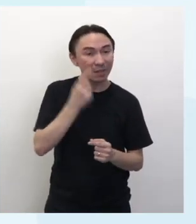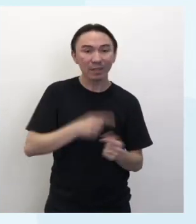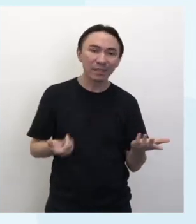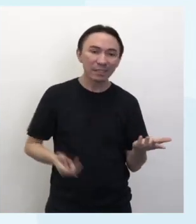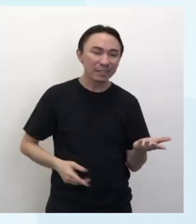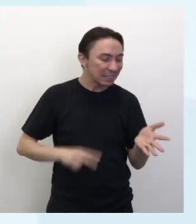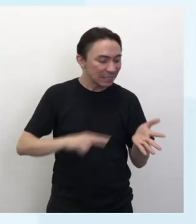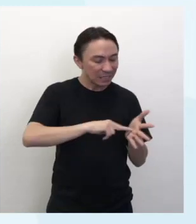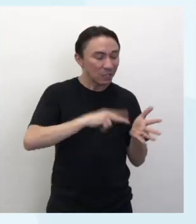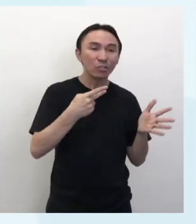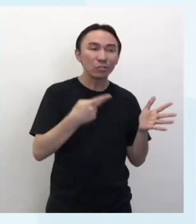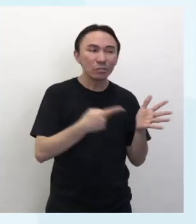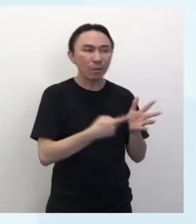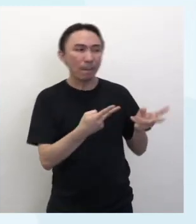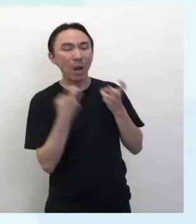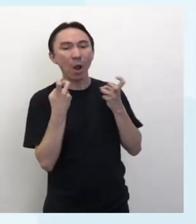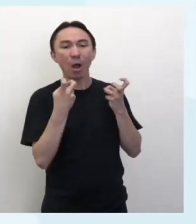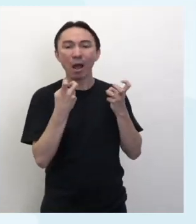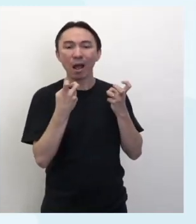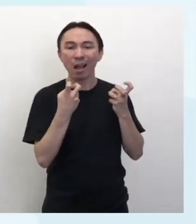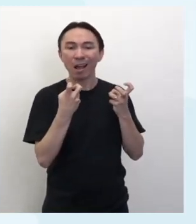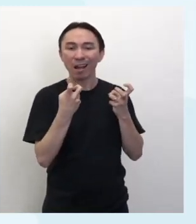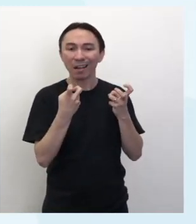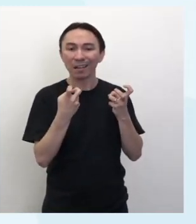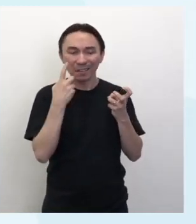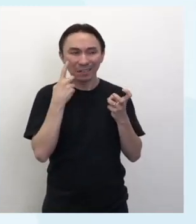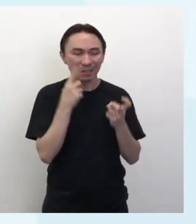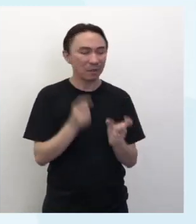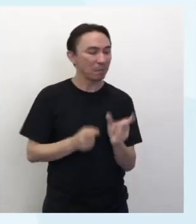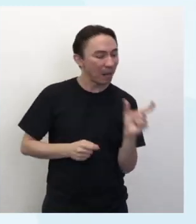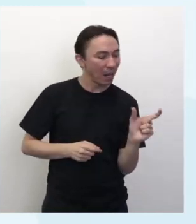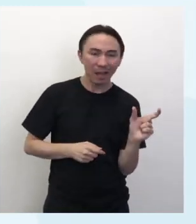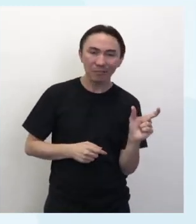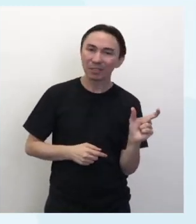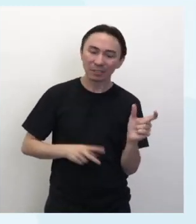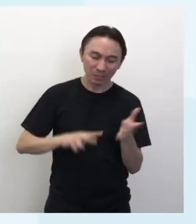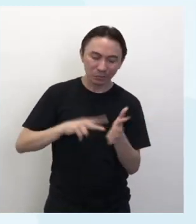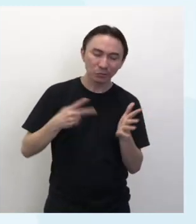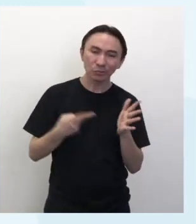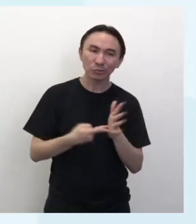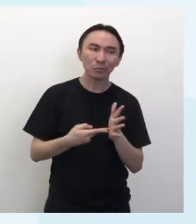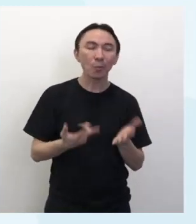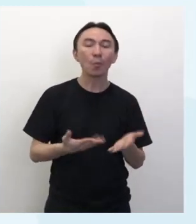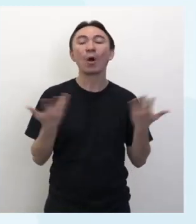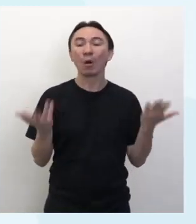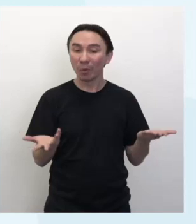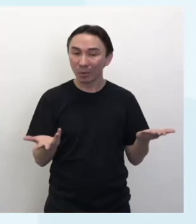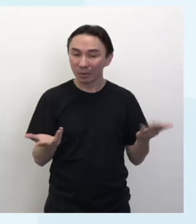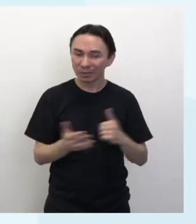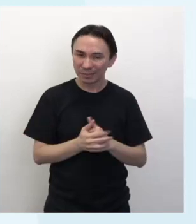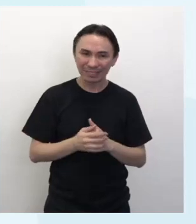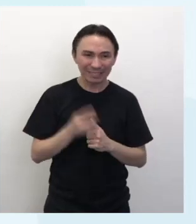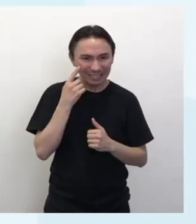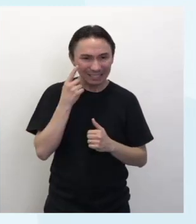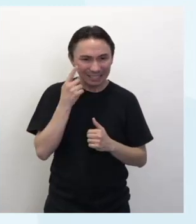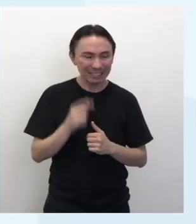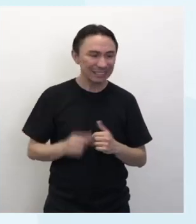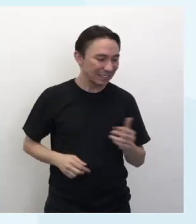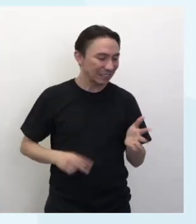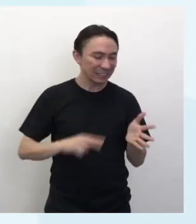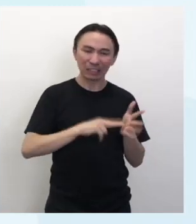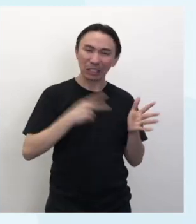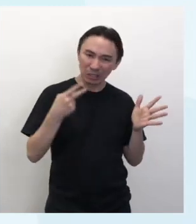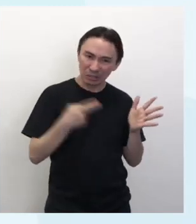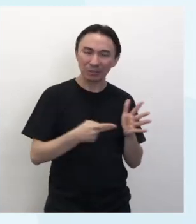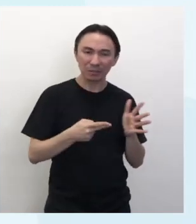que sentido que vai trazer aquela palavrinha. Eu sempre falo, quando aparece o sentido, a gente já pensava na conjunção, é isso